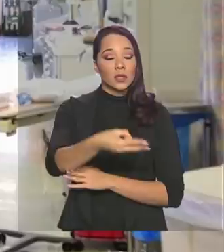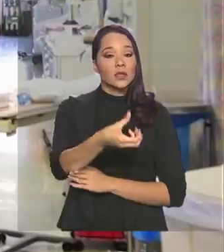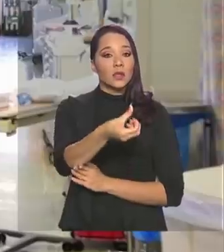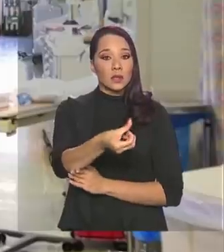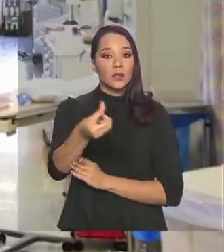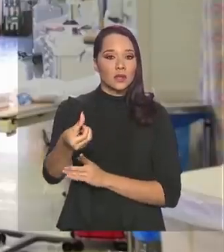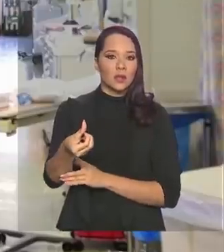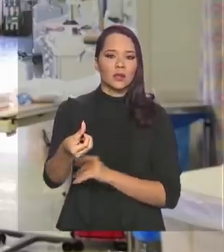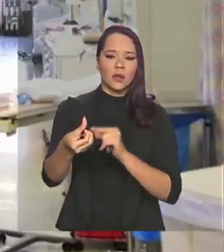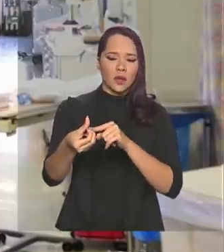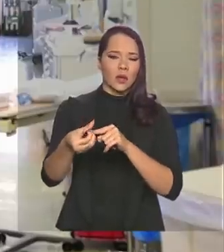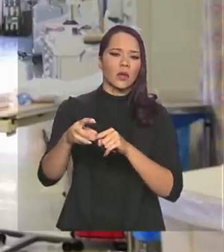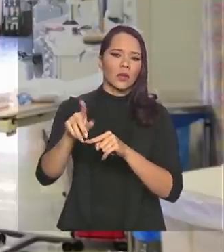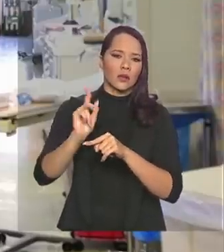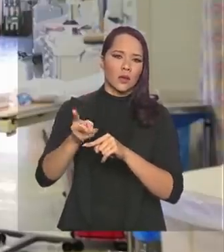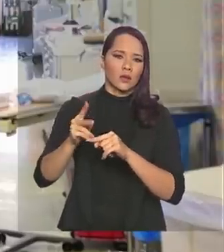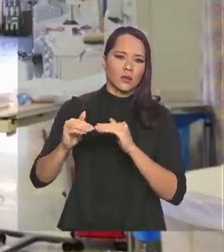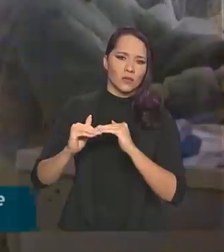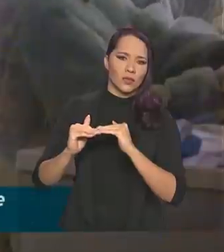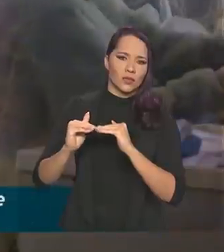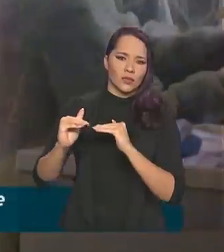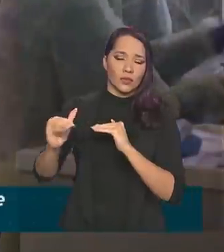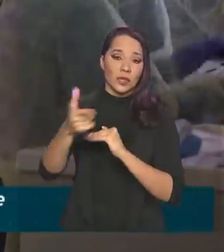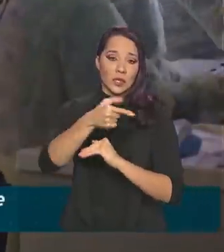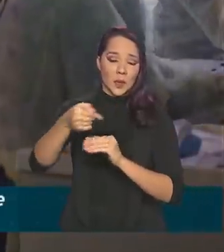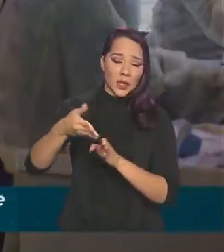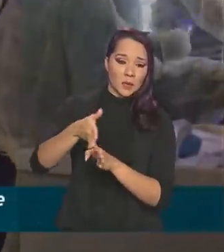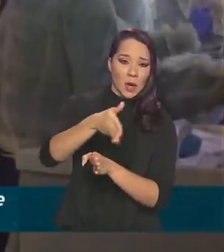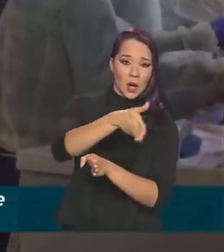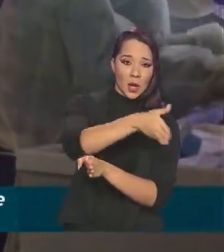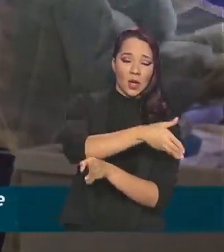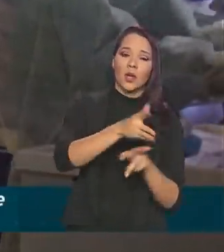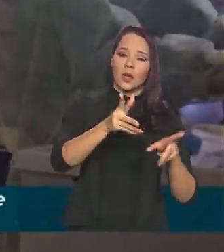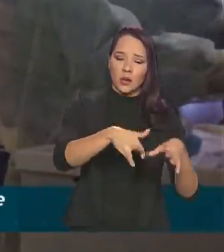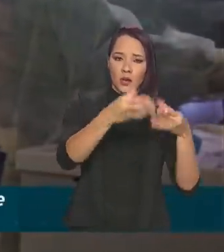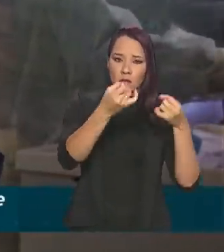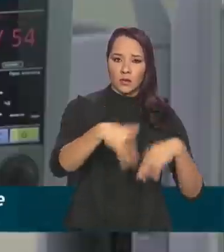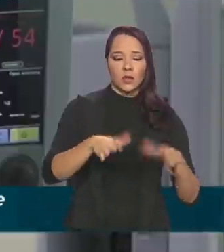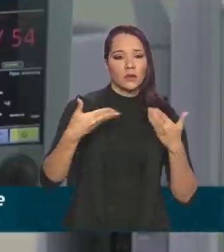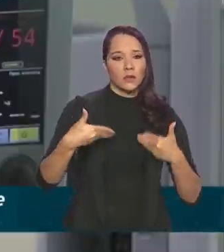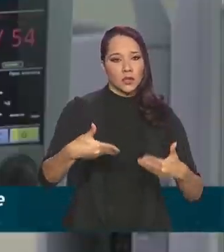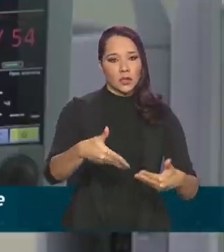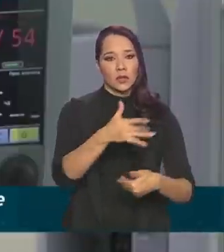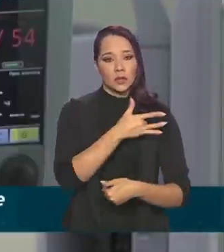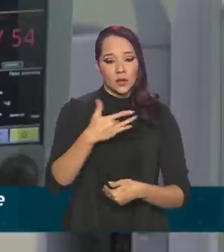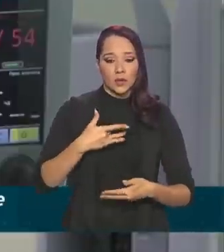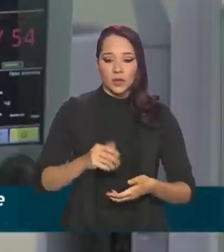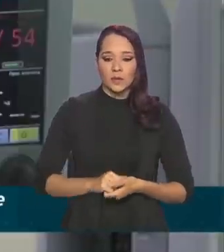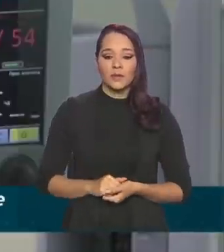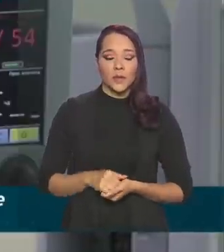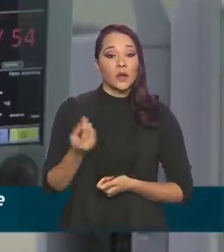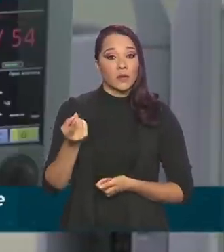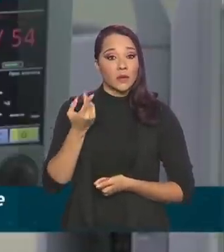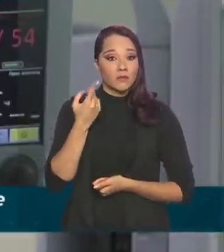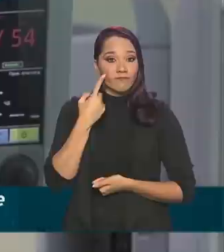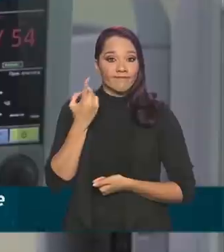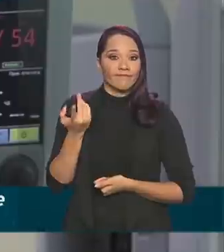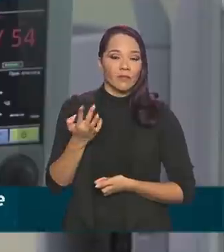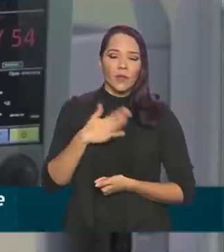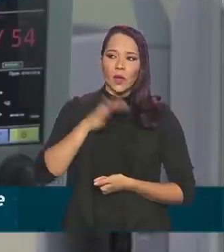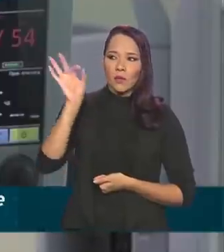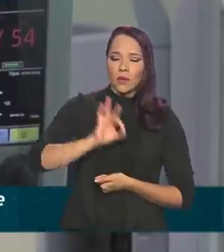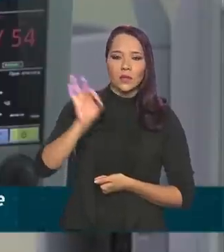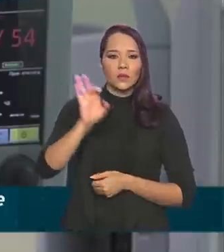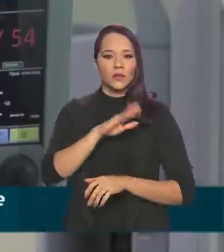e se mantém constante nas últimas semanas, segundo o Ministério. Quando se considera a incidência de